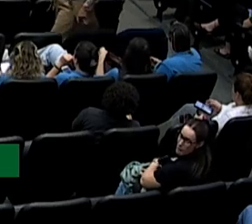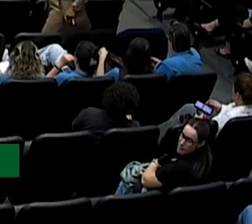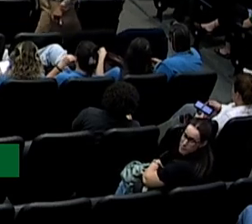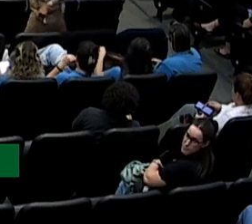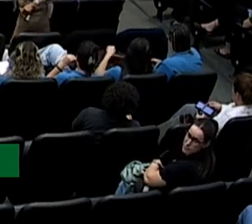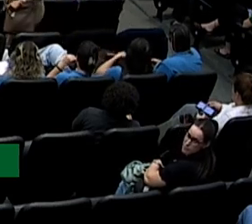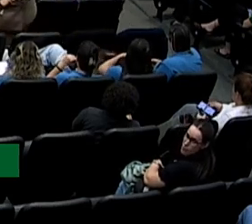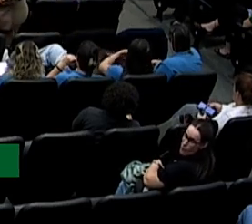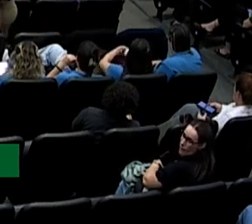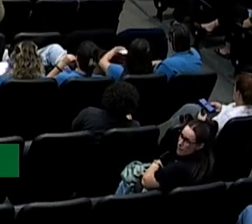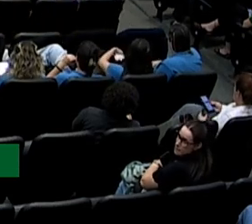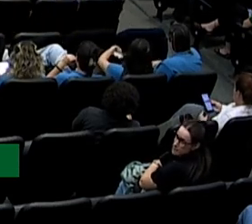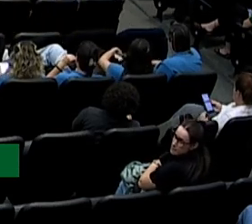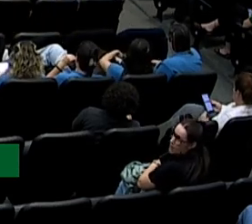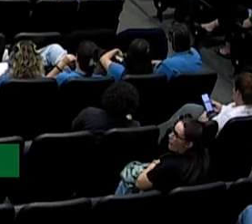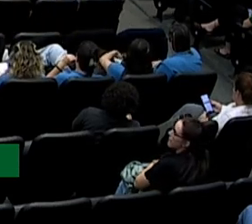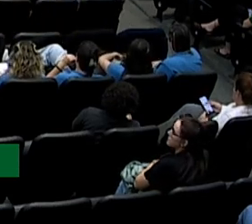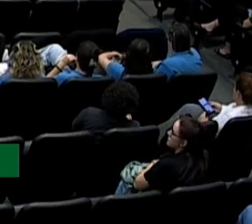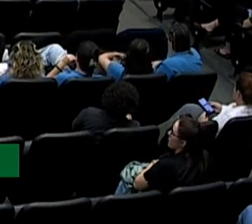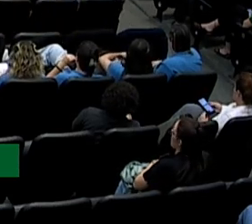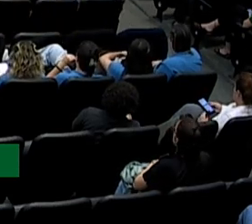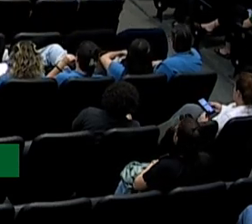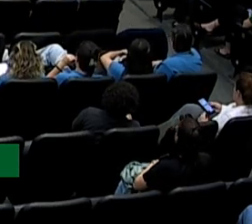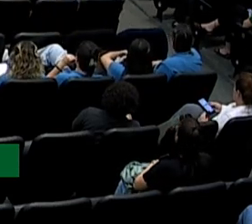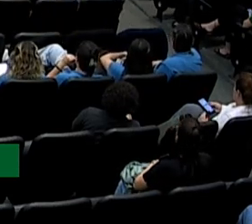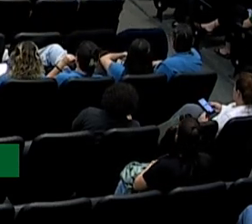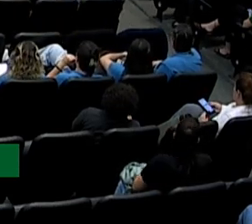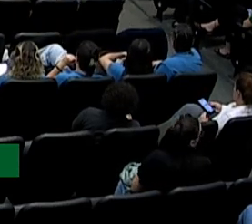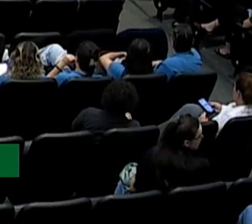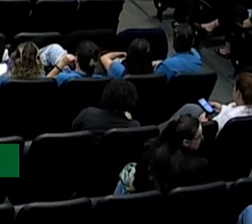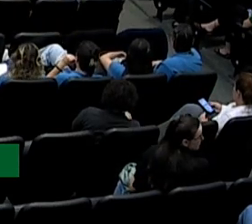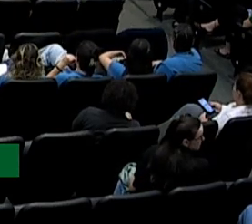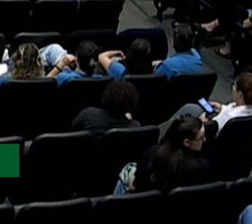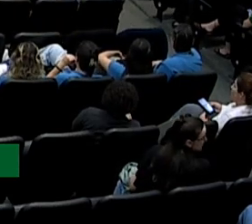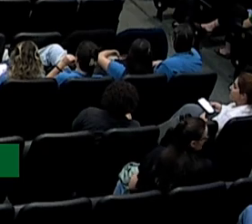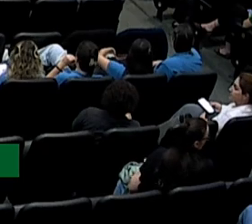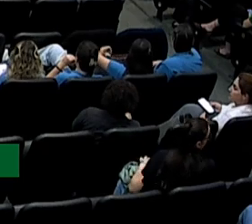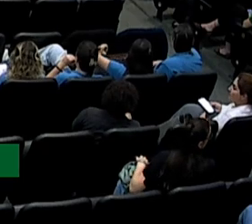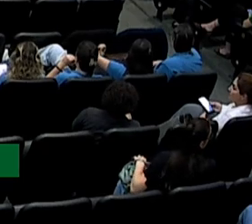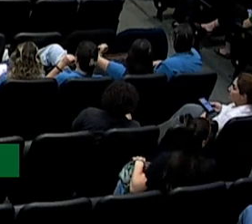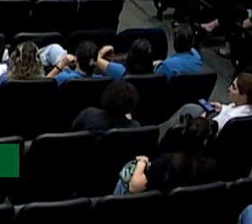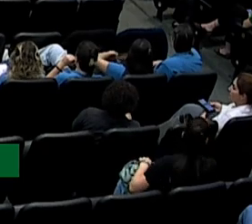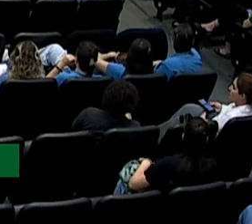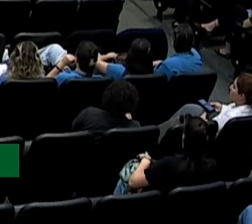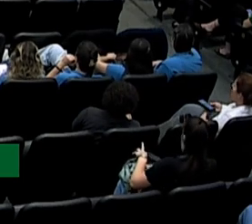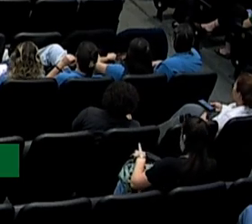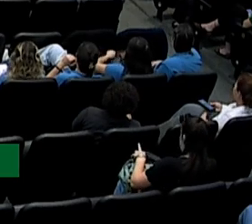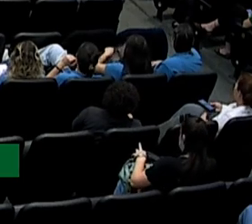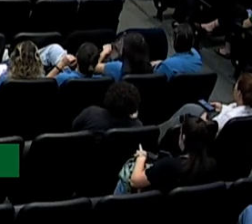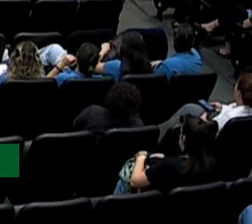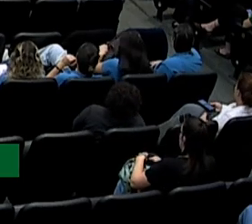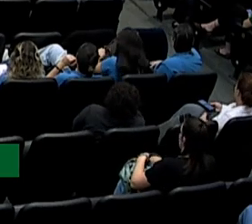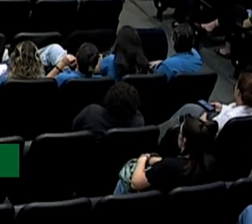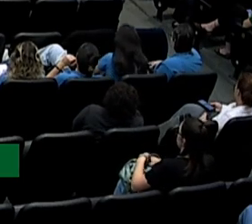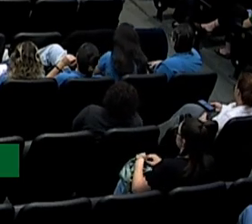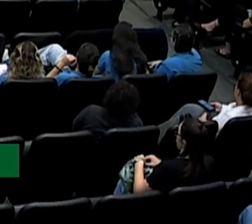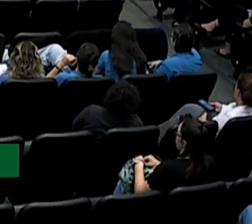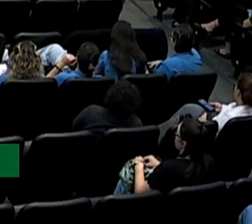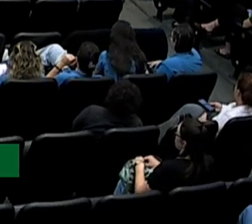Foi solicitado para nós que as palmas fossem silenciosas, porque tem pessoas que têm alguma